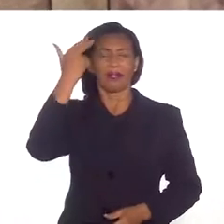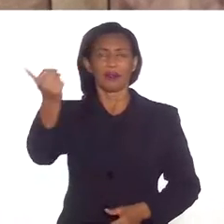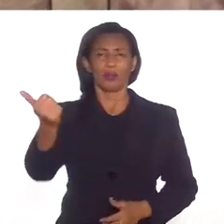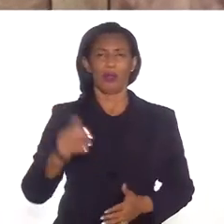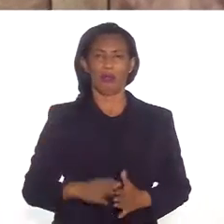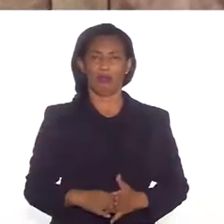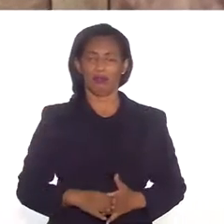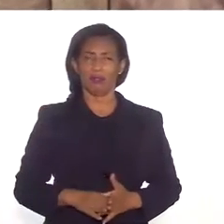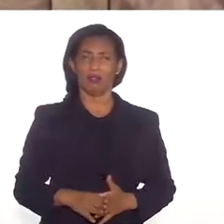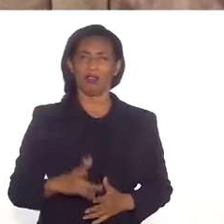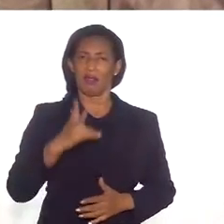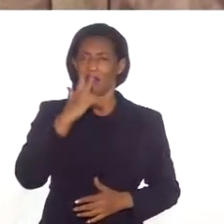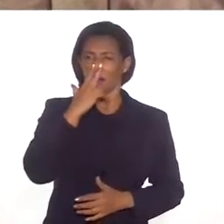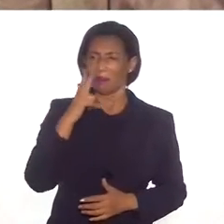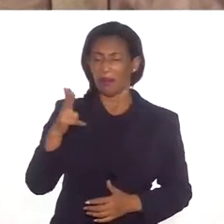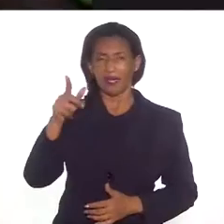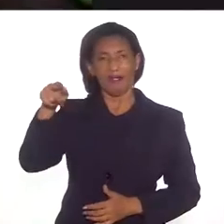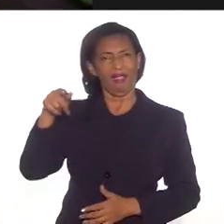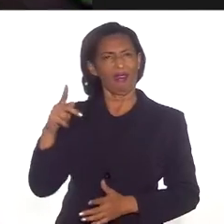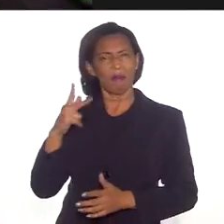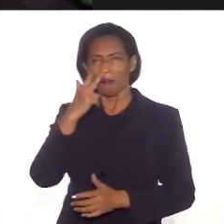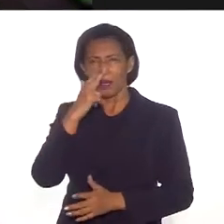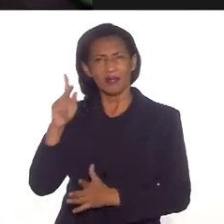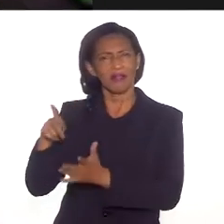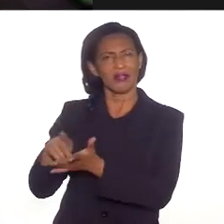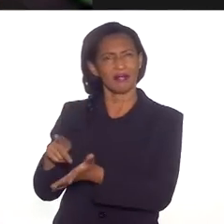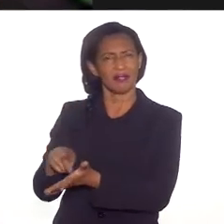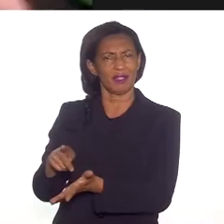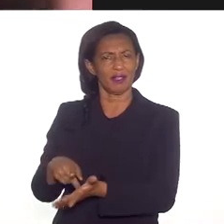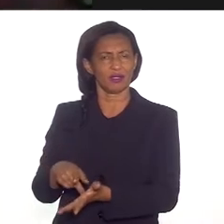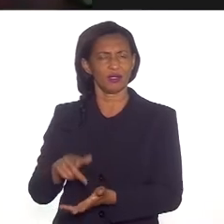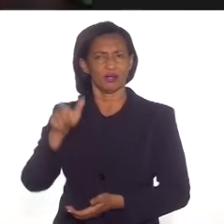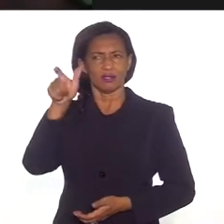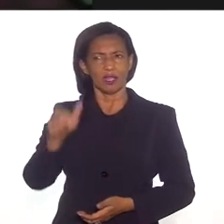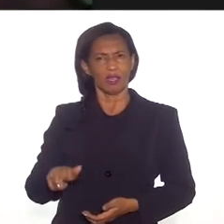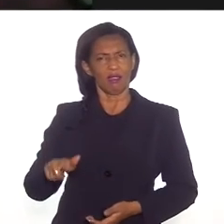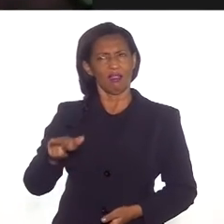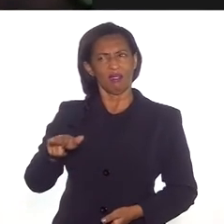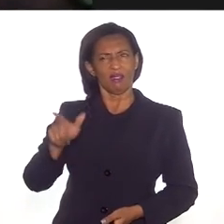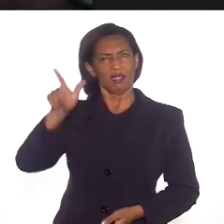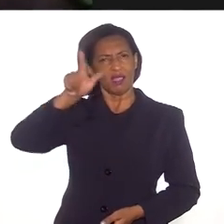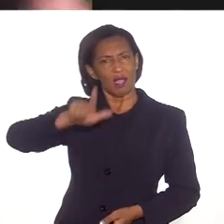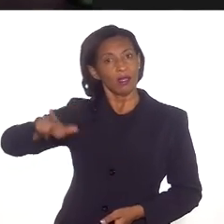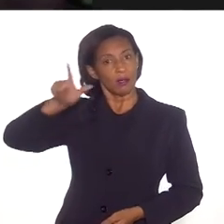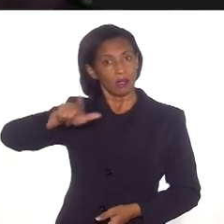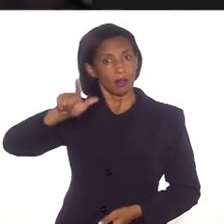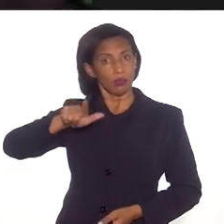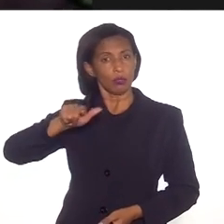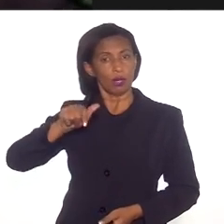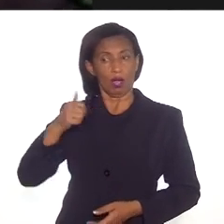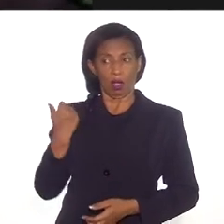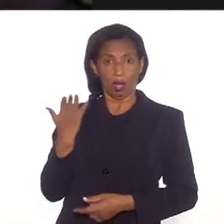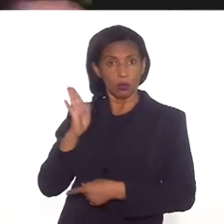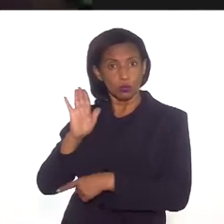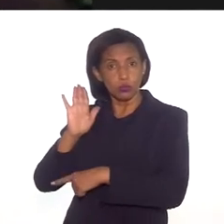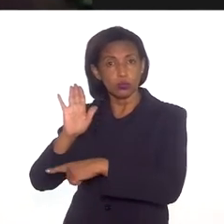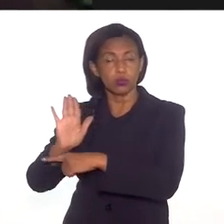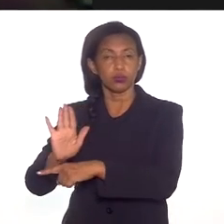de modo que aquilo parecia ser verdade. E a literatura vem ajudar muito a fazer